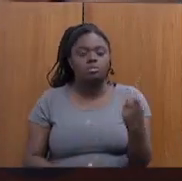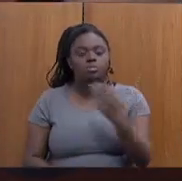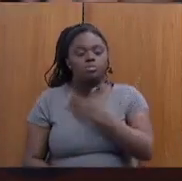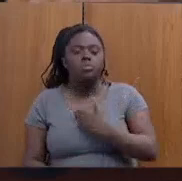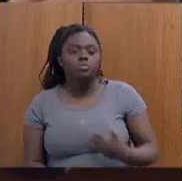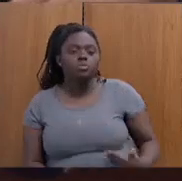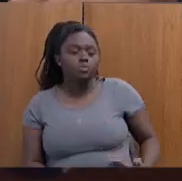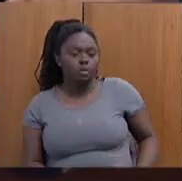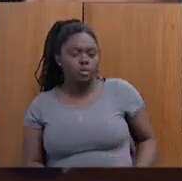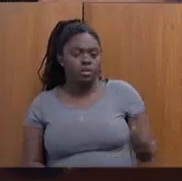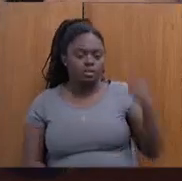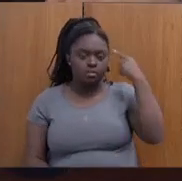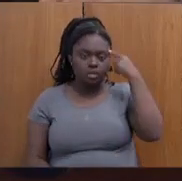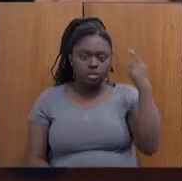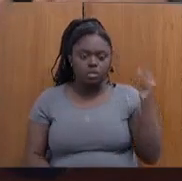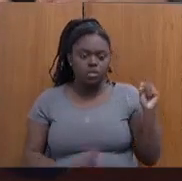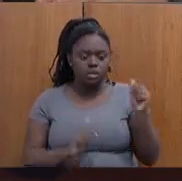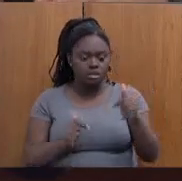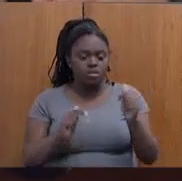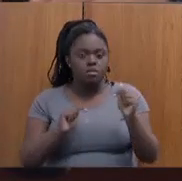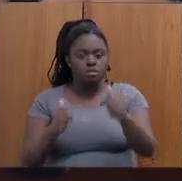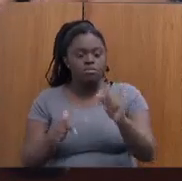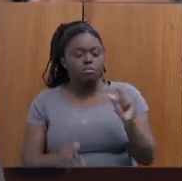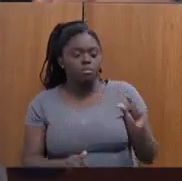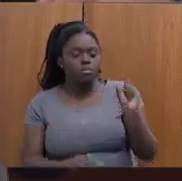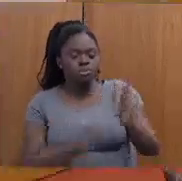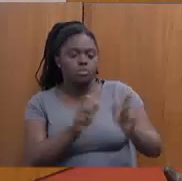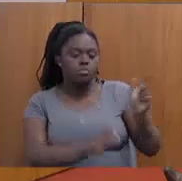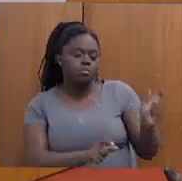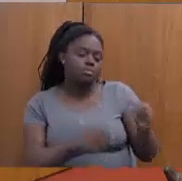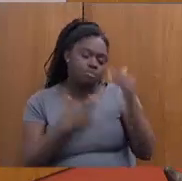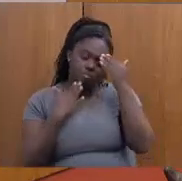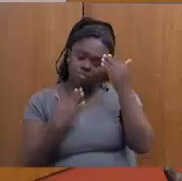que está pensando muito em obras e menos nas pessoas. Obrigada.